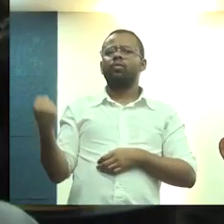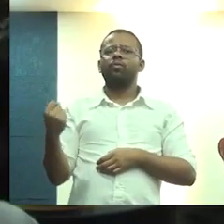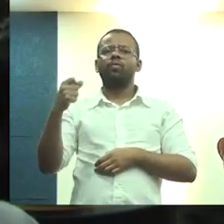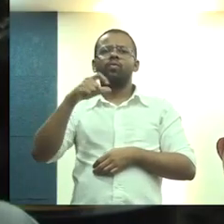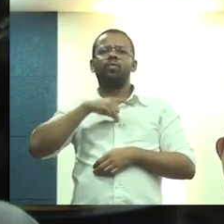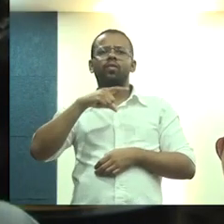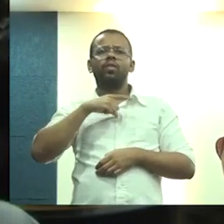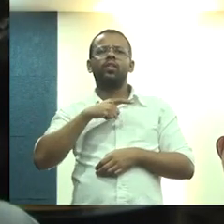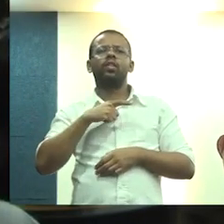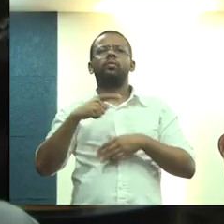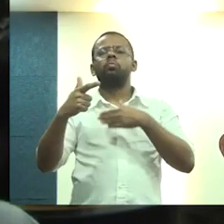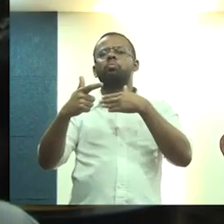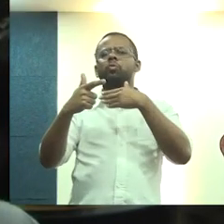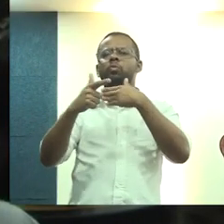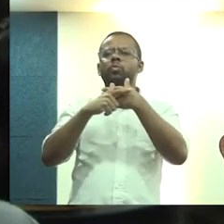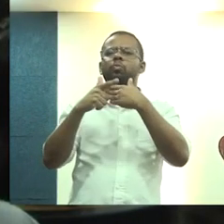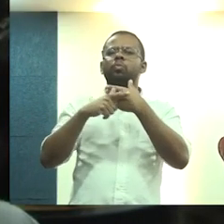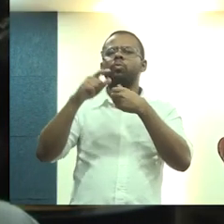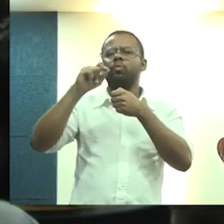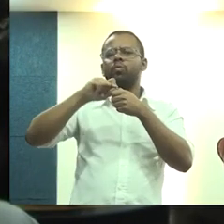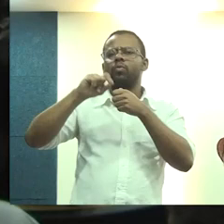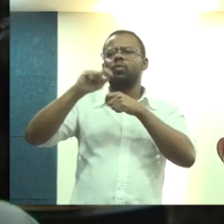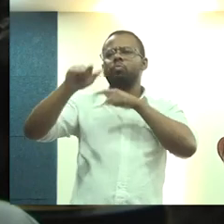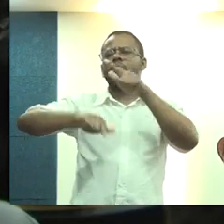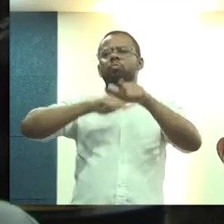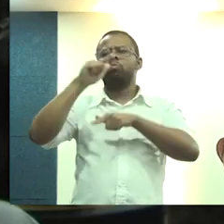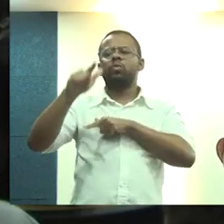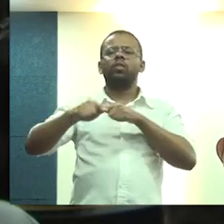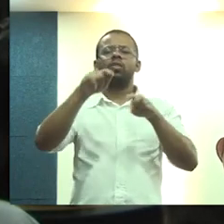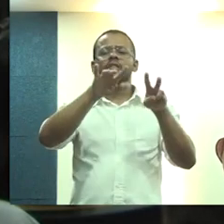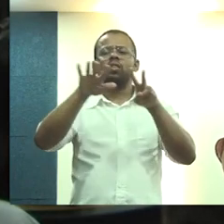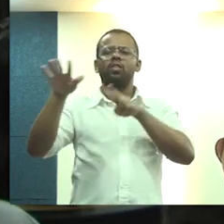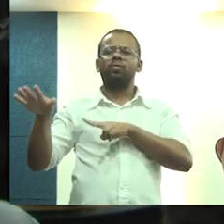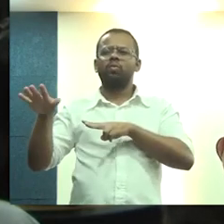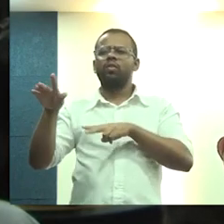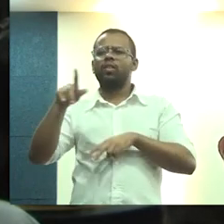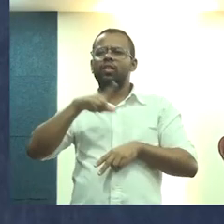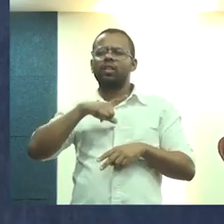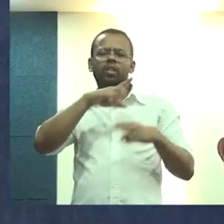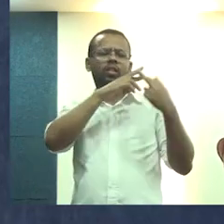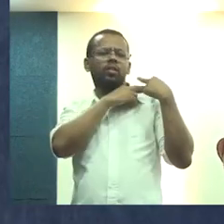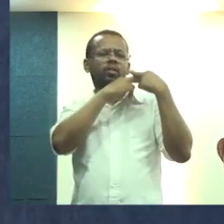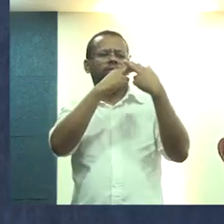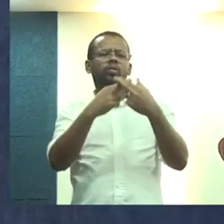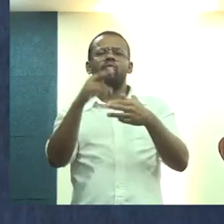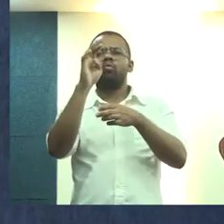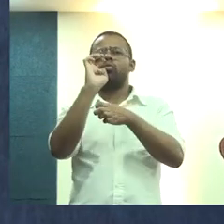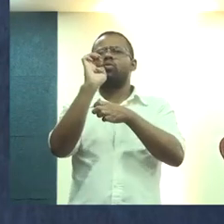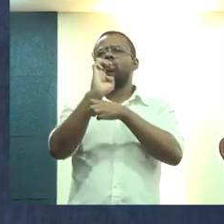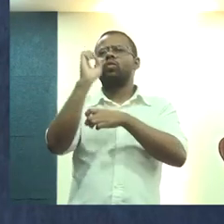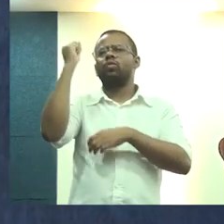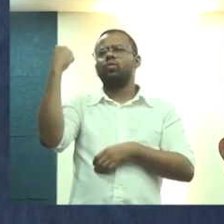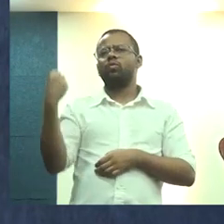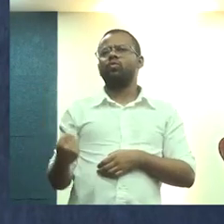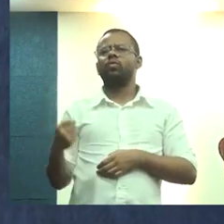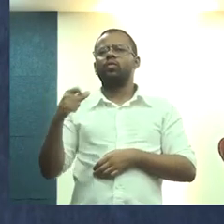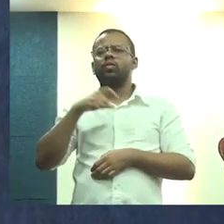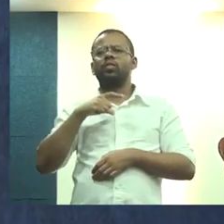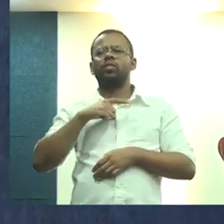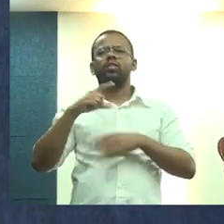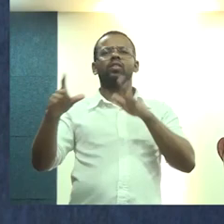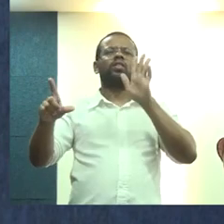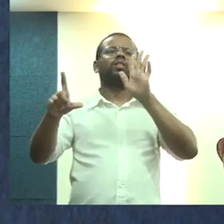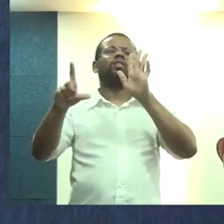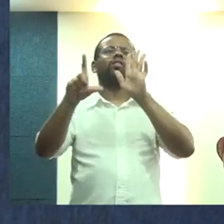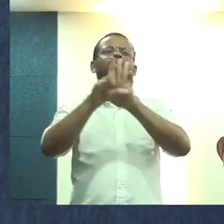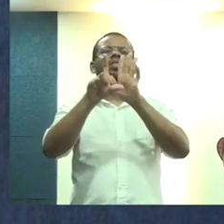tem nossa lição a ser feita, dentro dessa semana de habitação, que é assumir esse compromisso sergipano com relação à lei